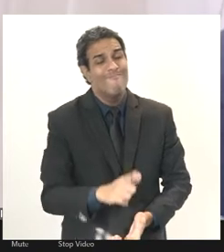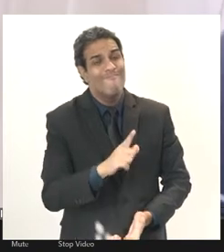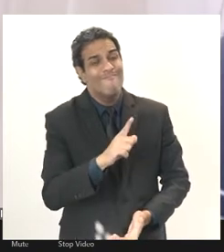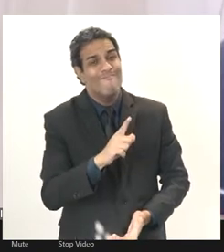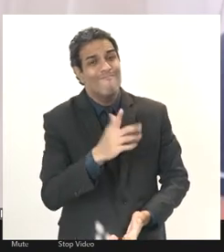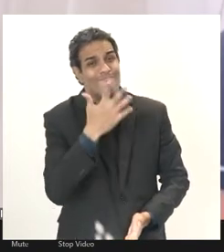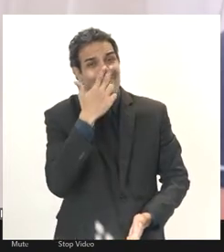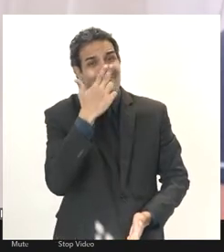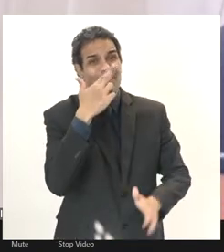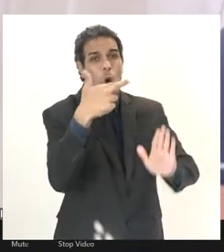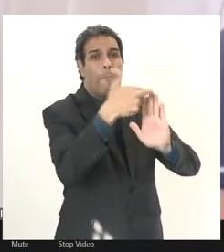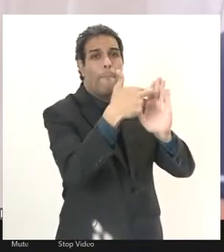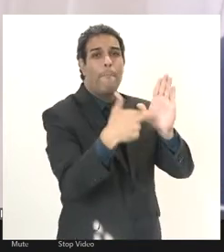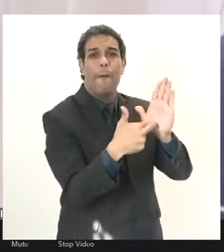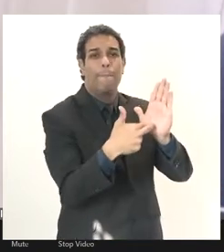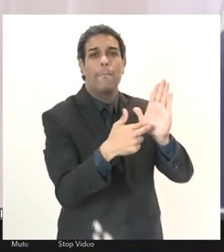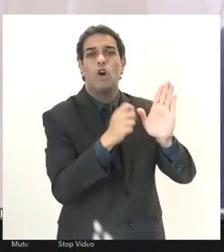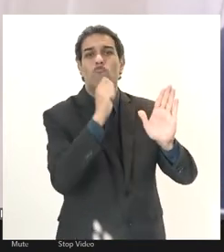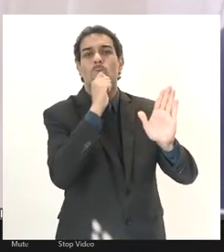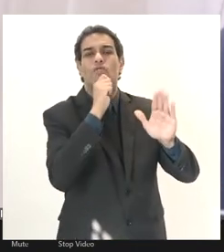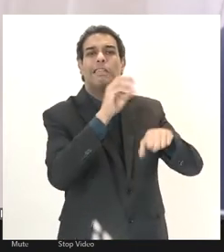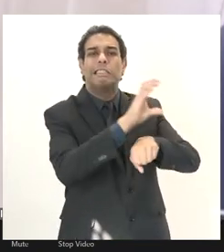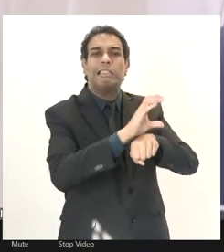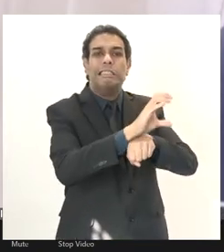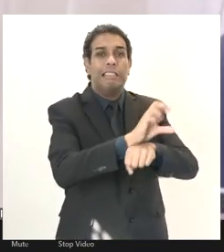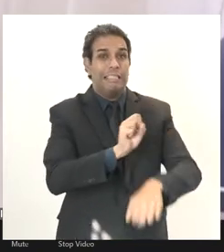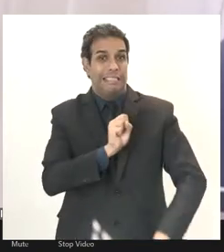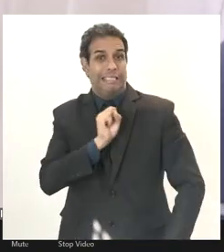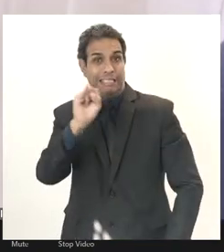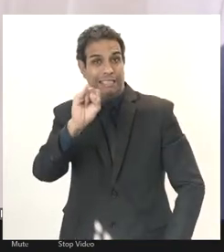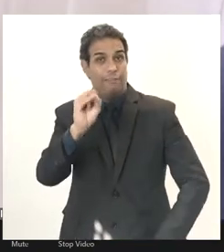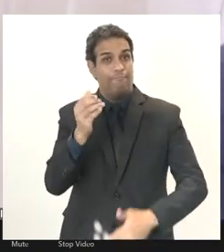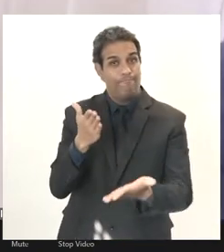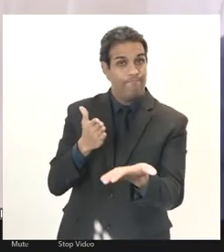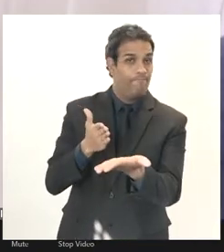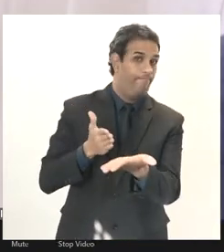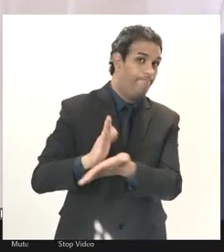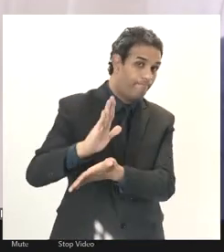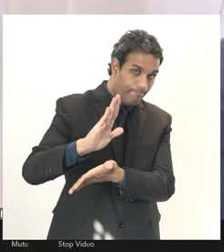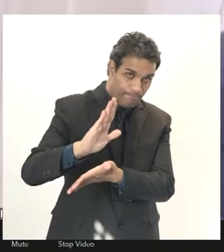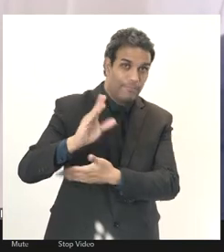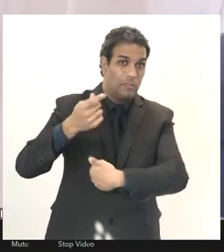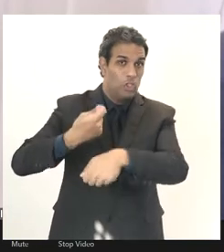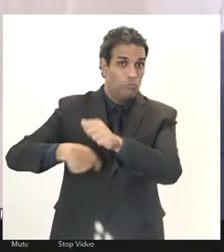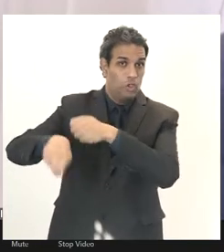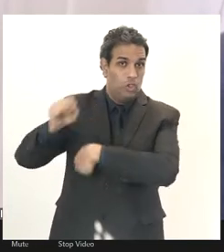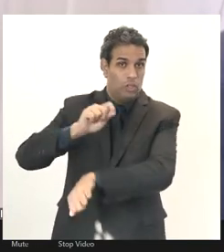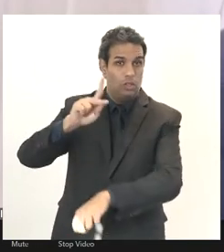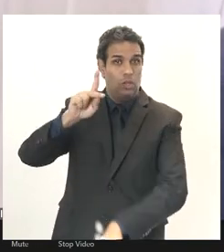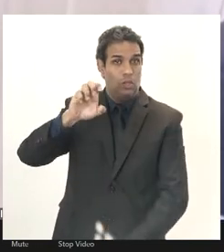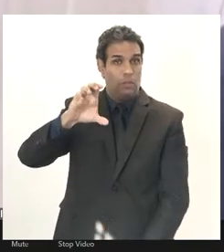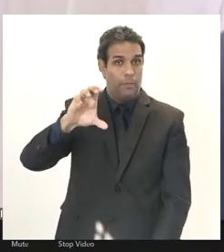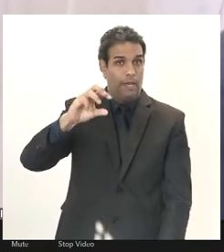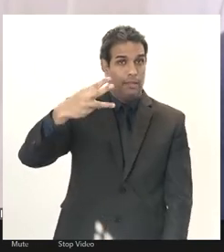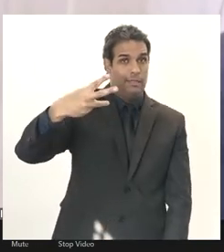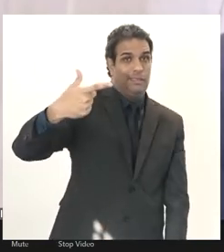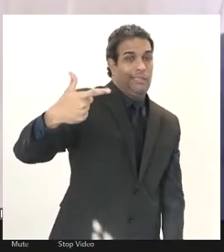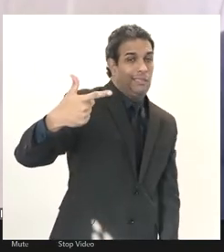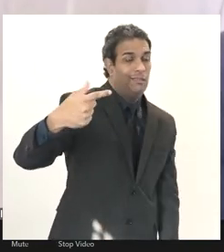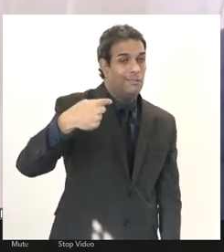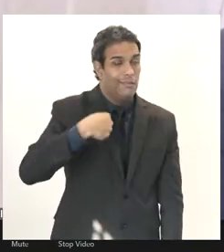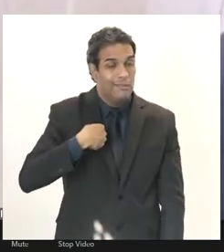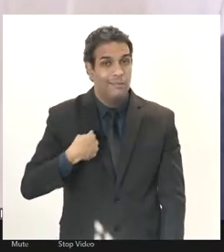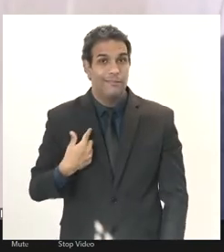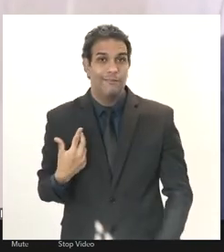declarado inconstitucional caso essa deforma ela passe ali a gente